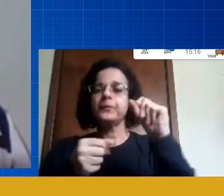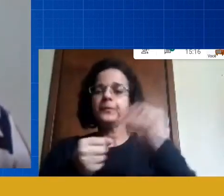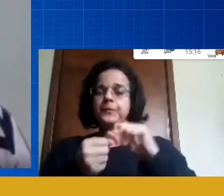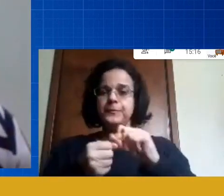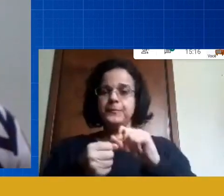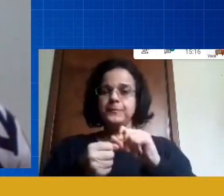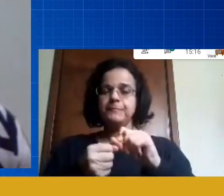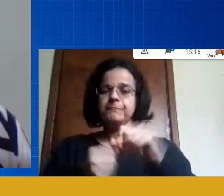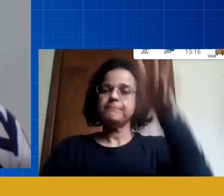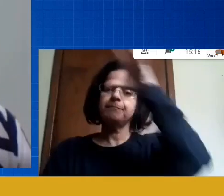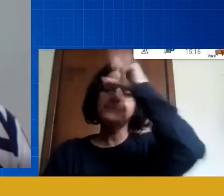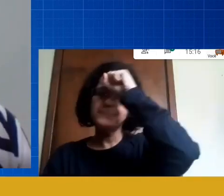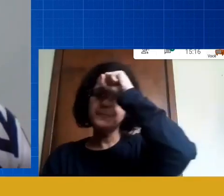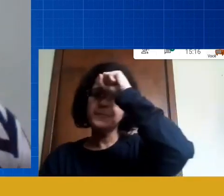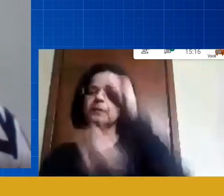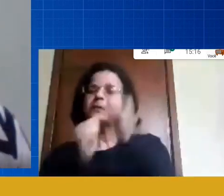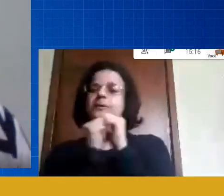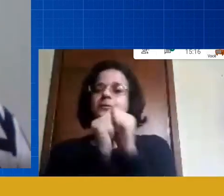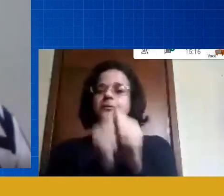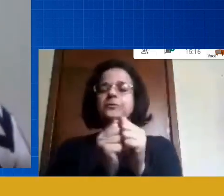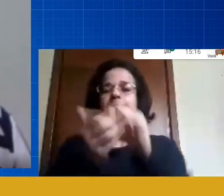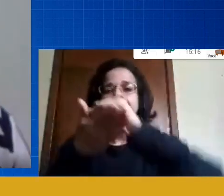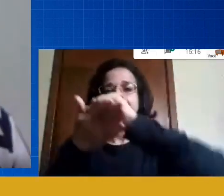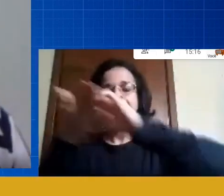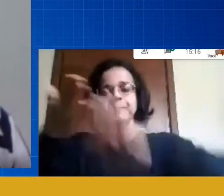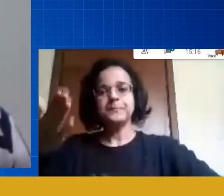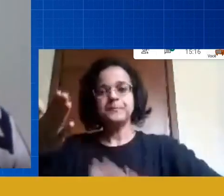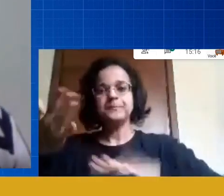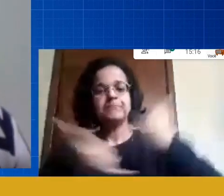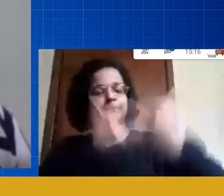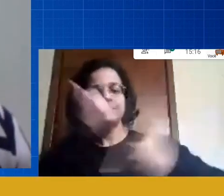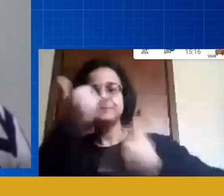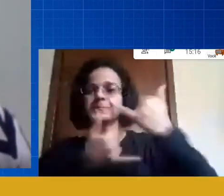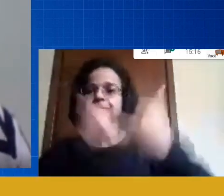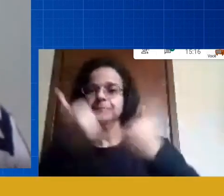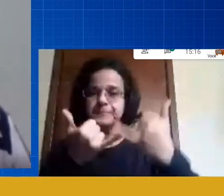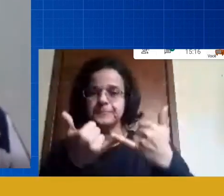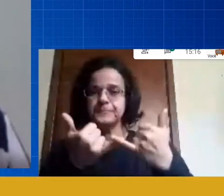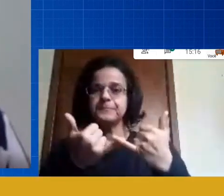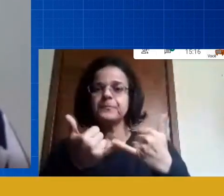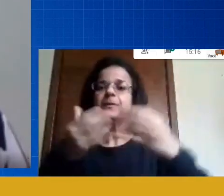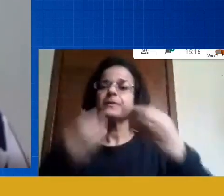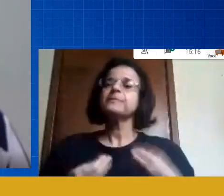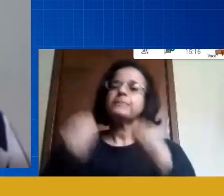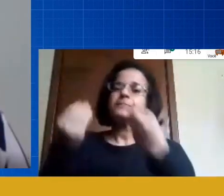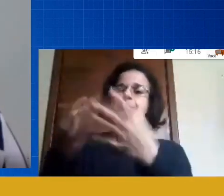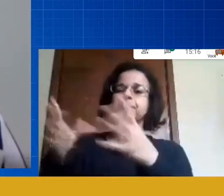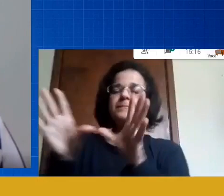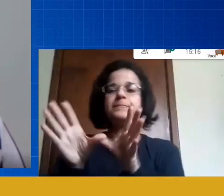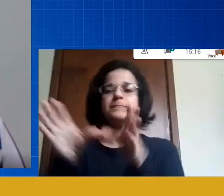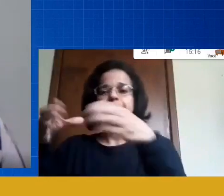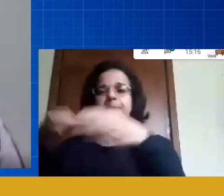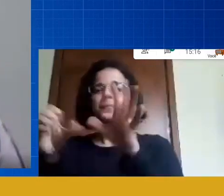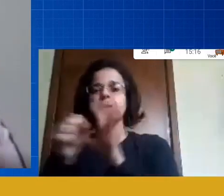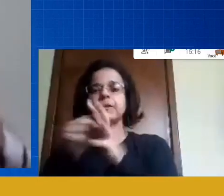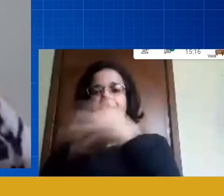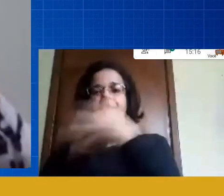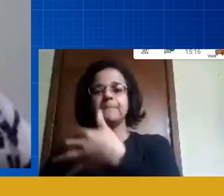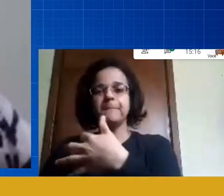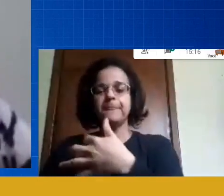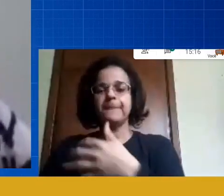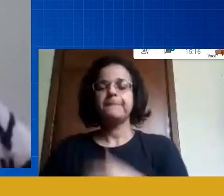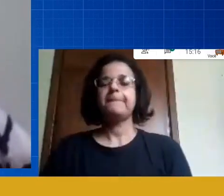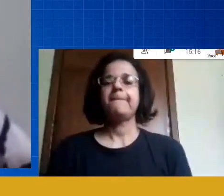aprendizagem através dessas atividades lúdicas que nós estamos propondo durante essa pandemia principalmente na primeira infância